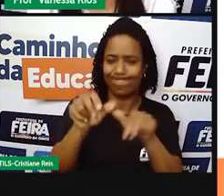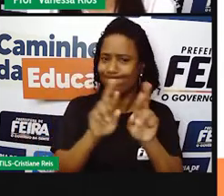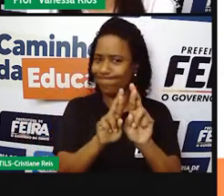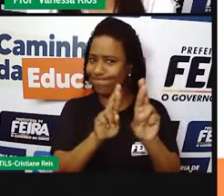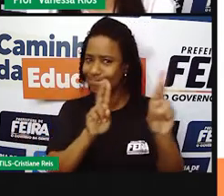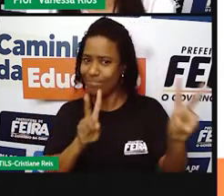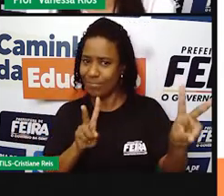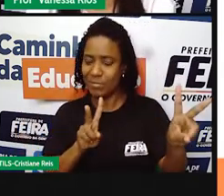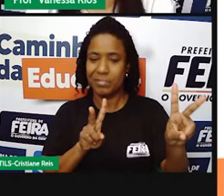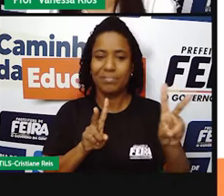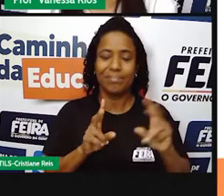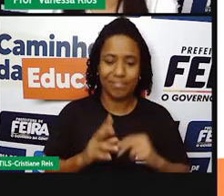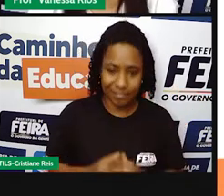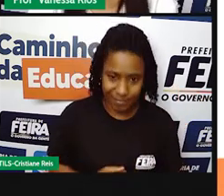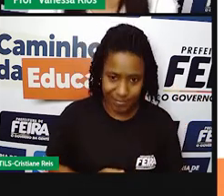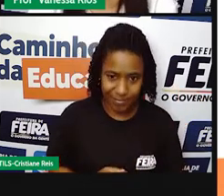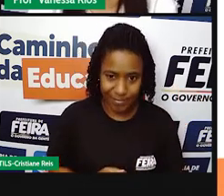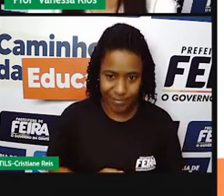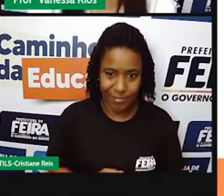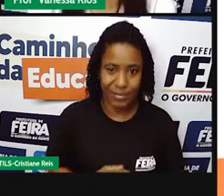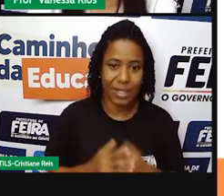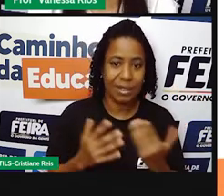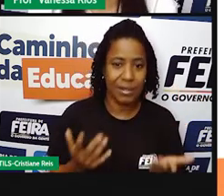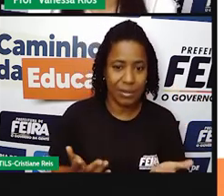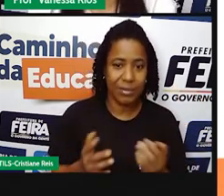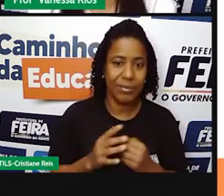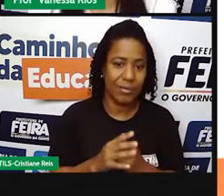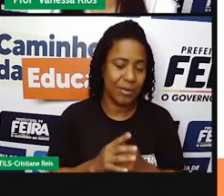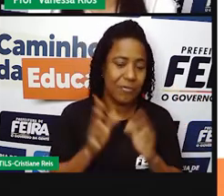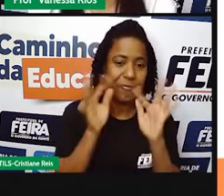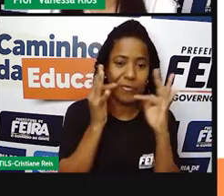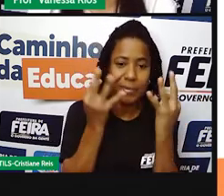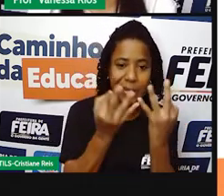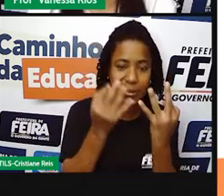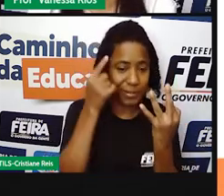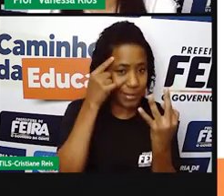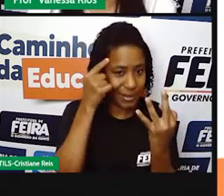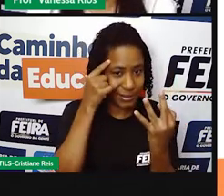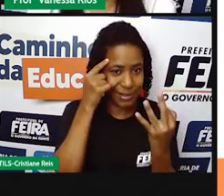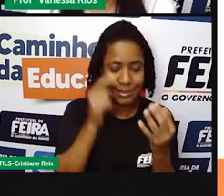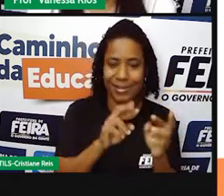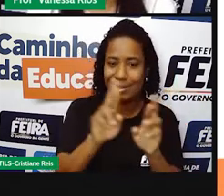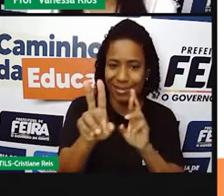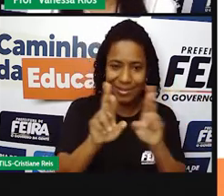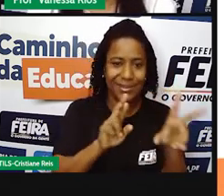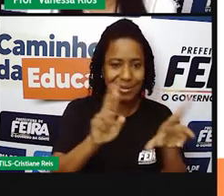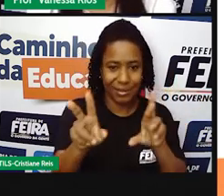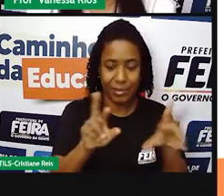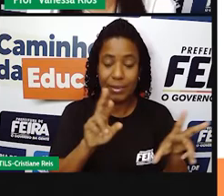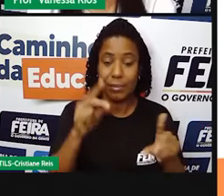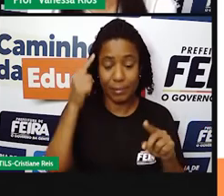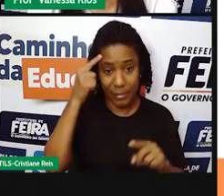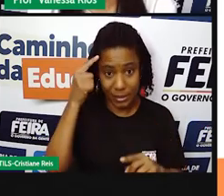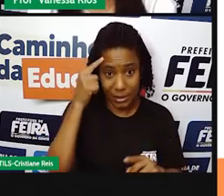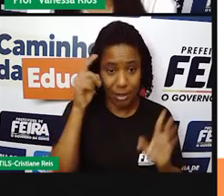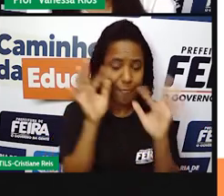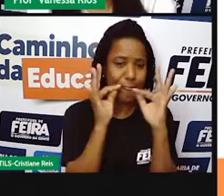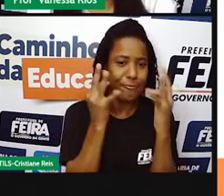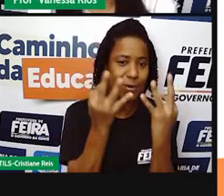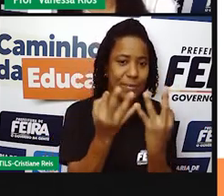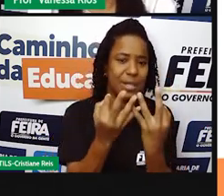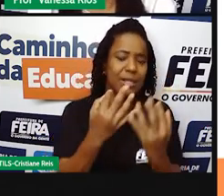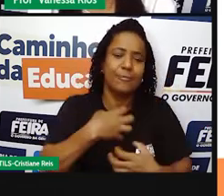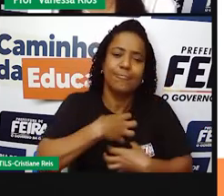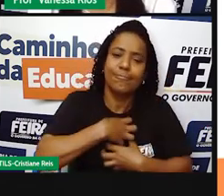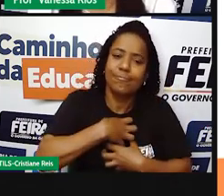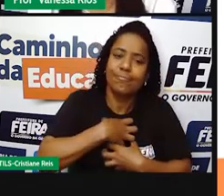entendendo muitas vezes como conceito de família. O mais importante é pensar nos sentimentos, né?